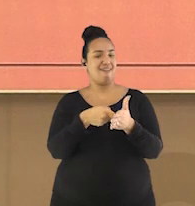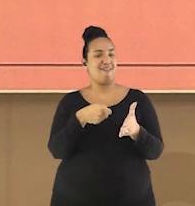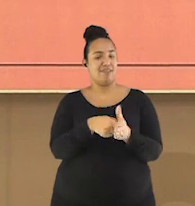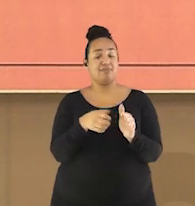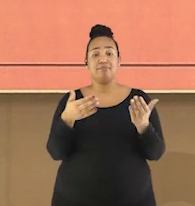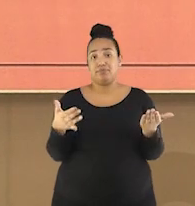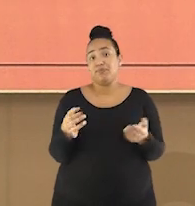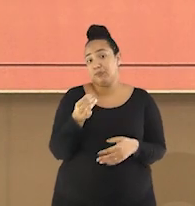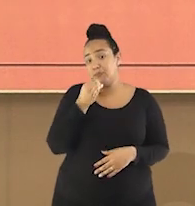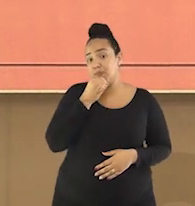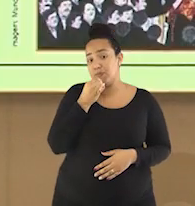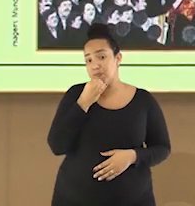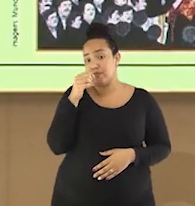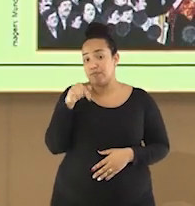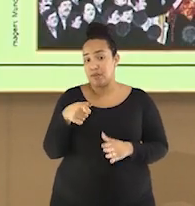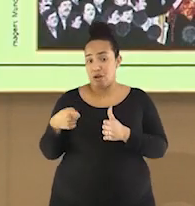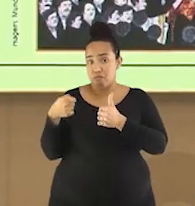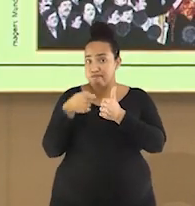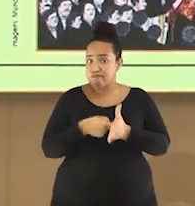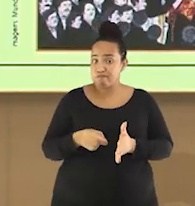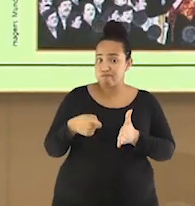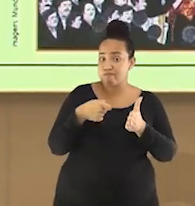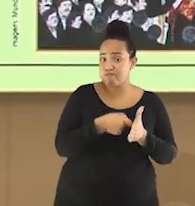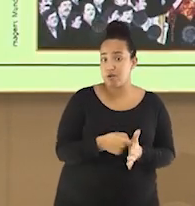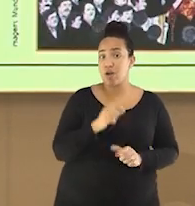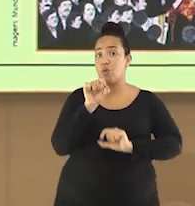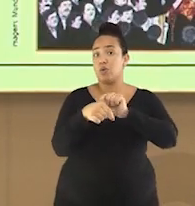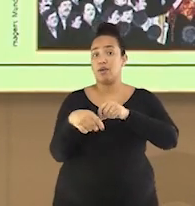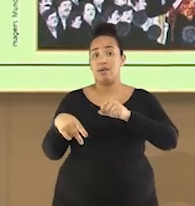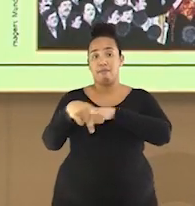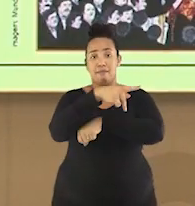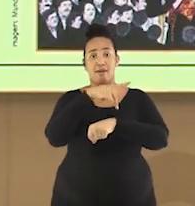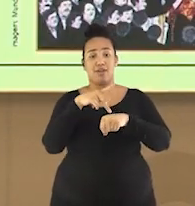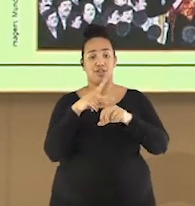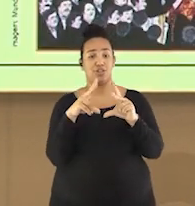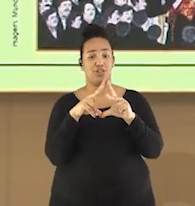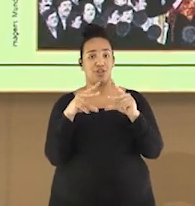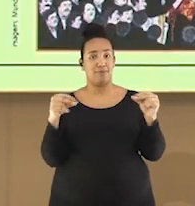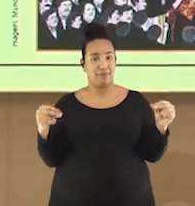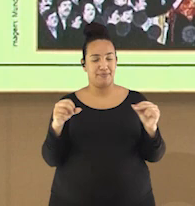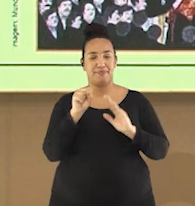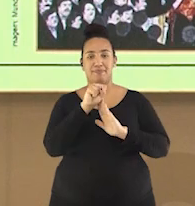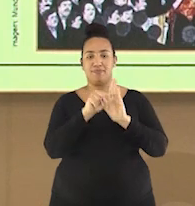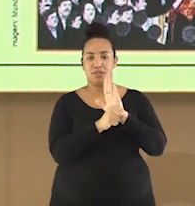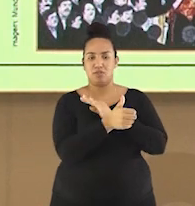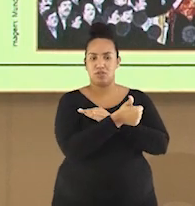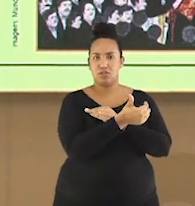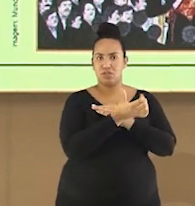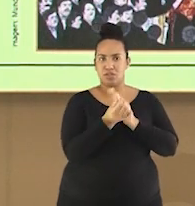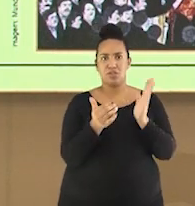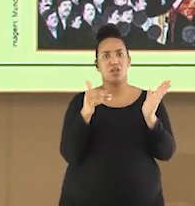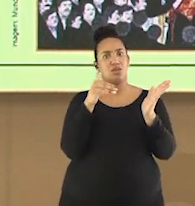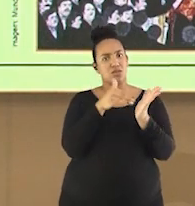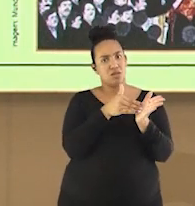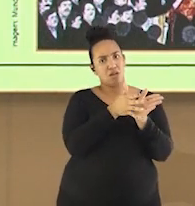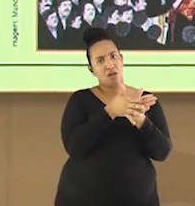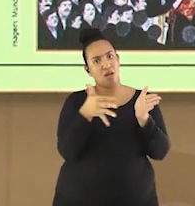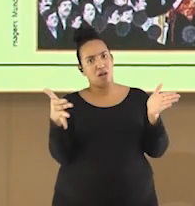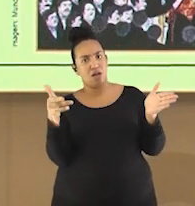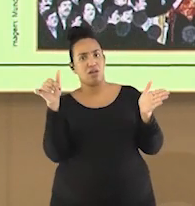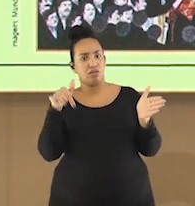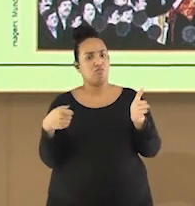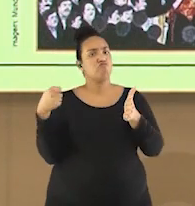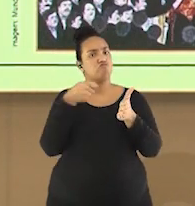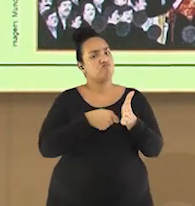resistência ao processo de ocupação foi o Japão, que desde o século XVI resistiu historicamente e conseguiu